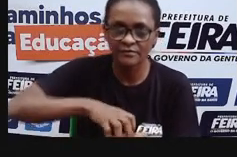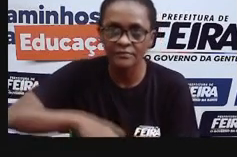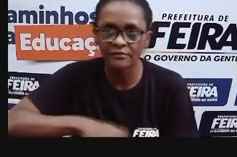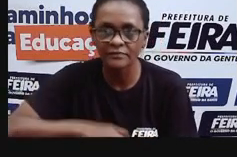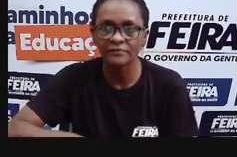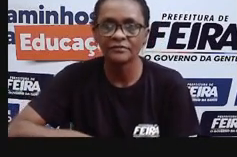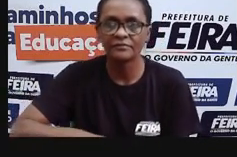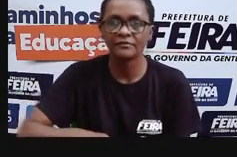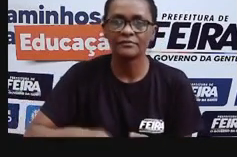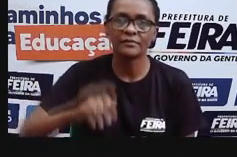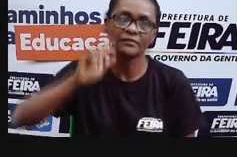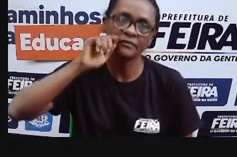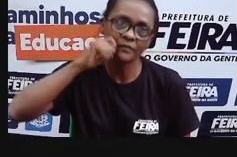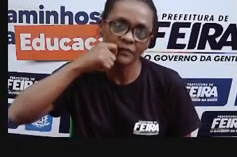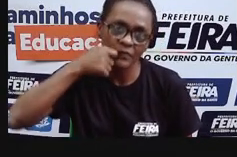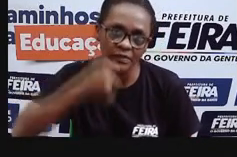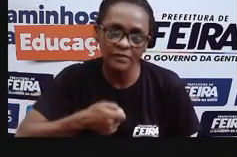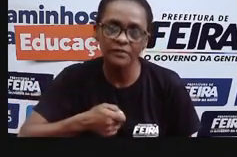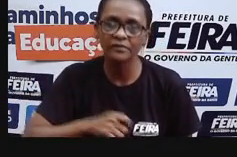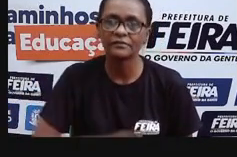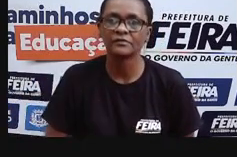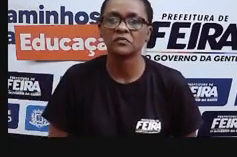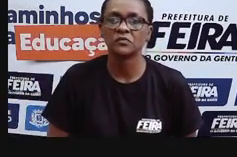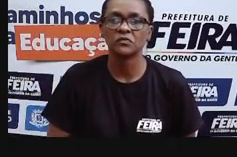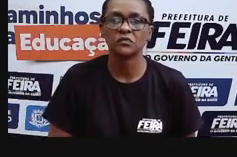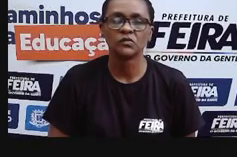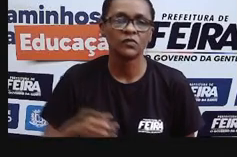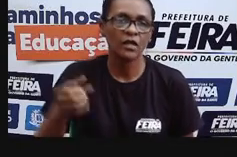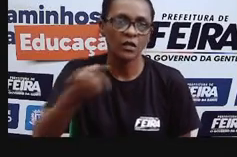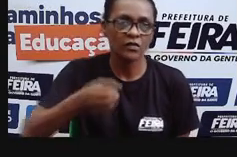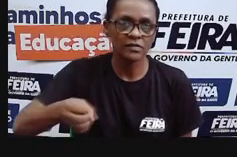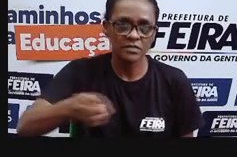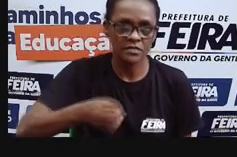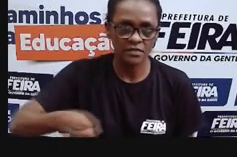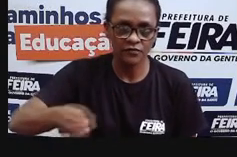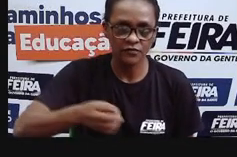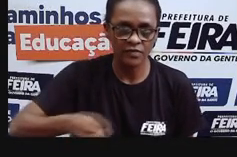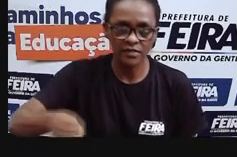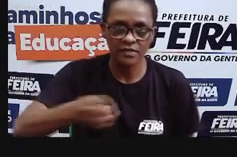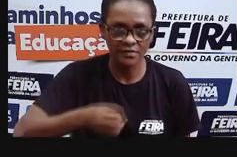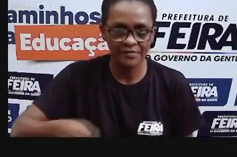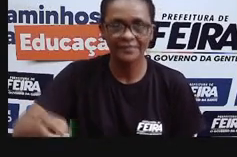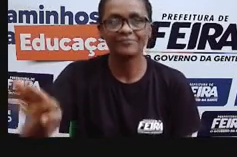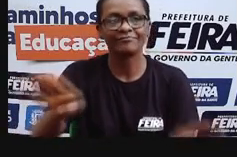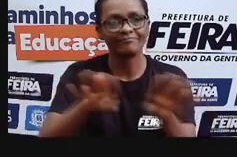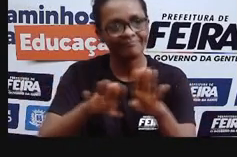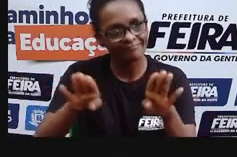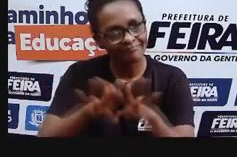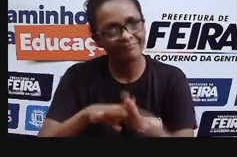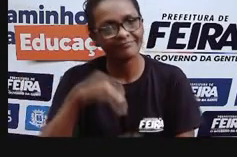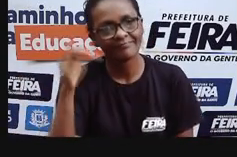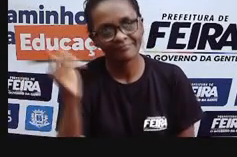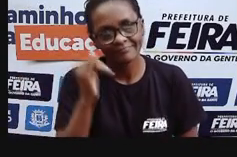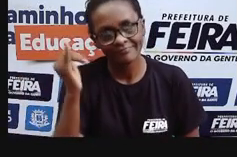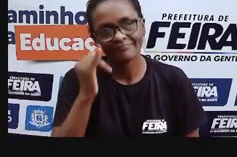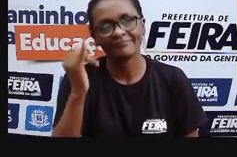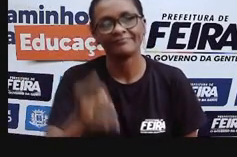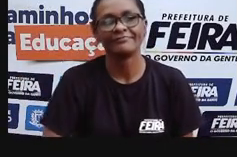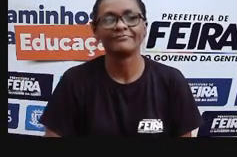parte de dente do bem, né? Que é o ágar, por exemplo, né? E dá esse jeito meio